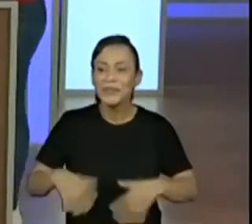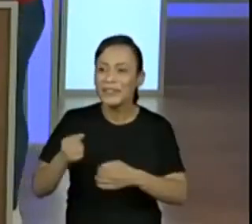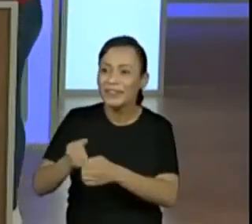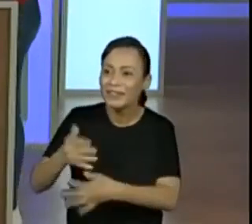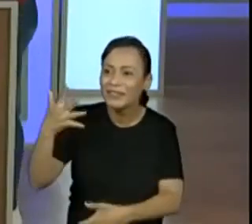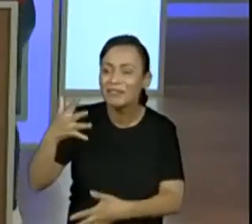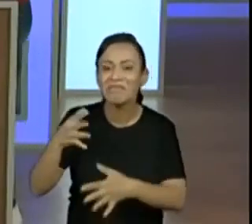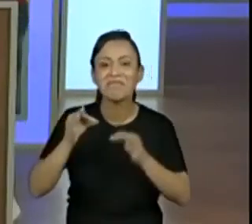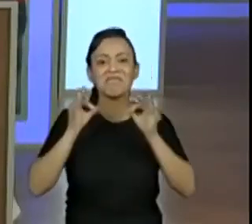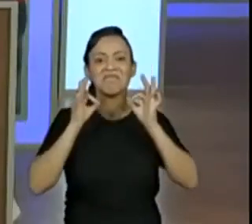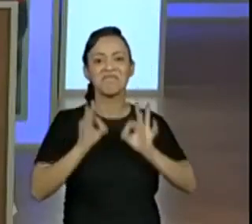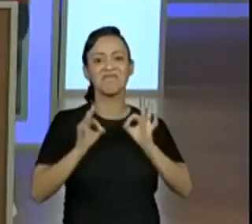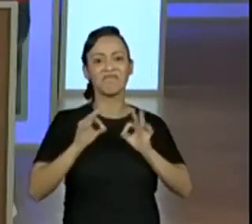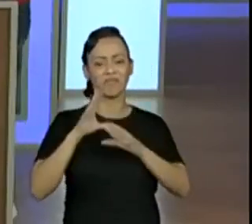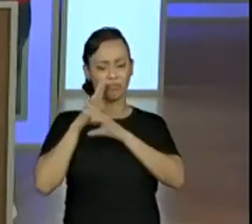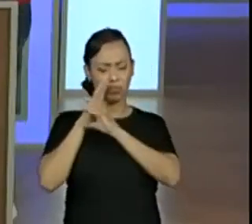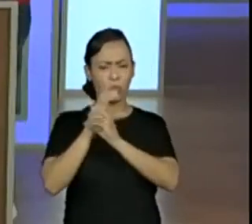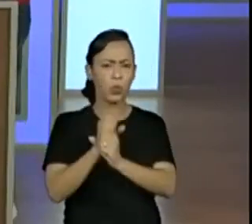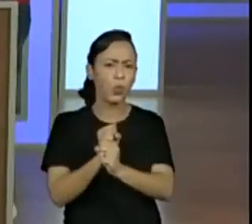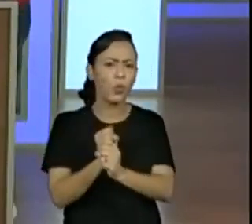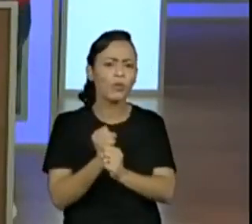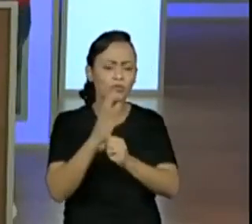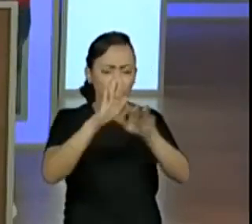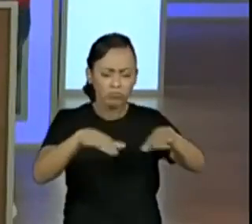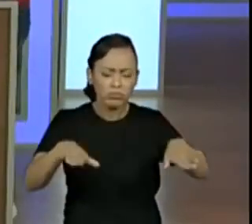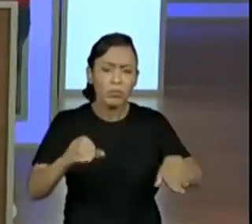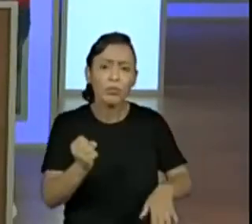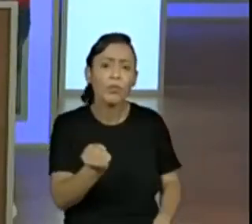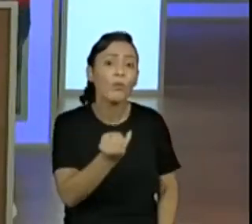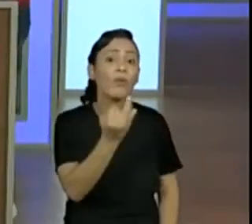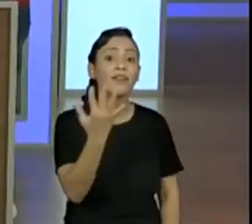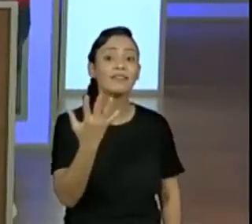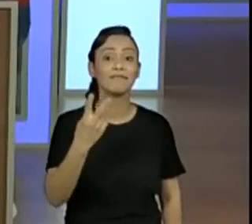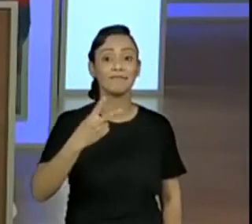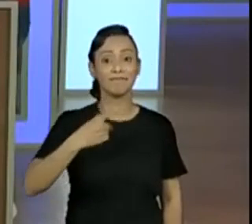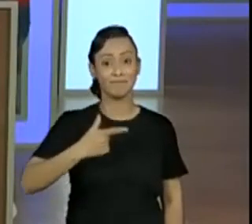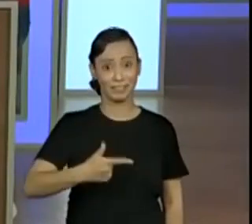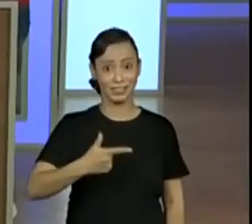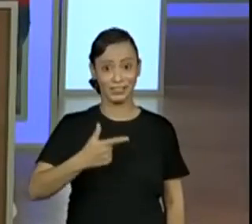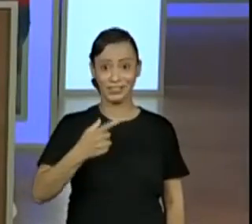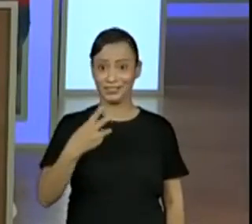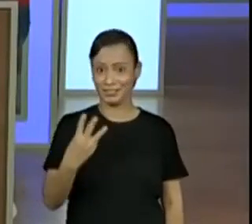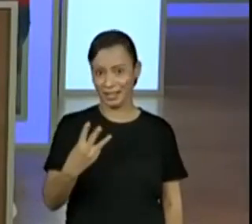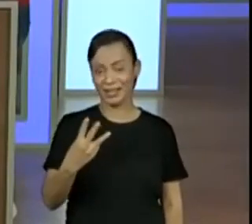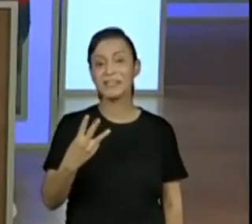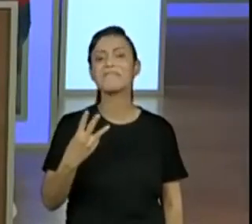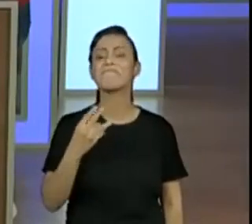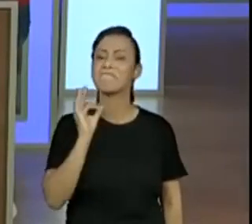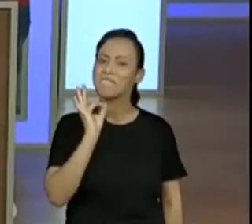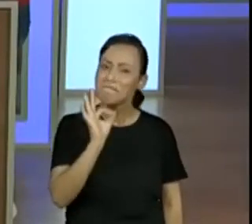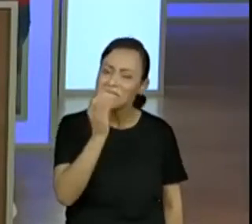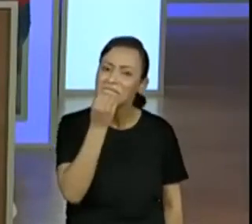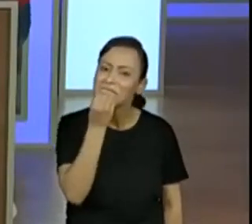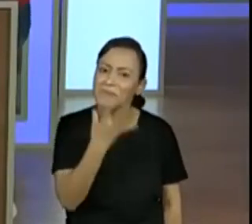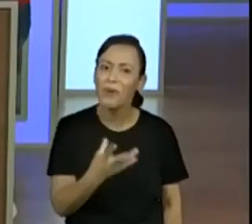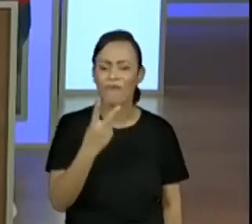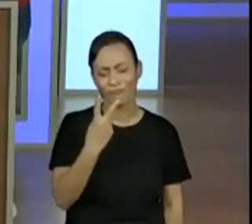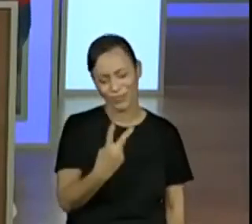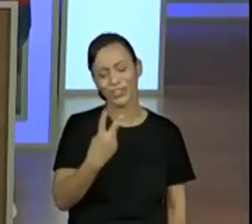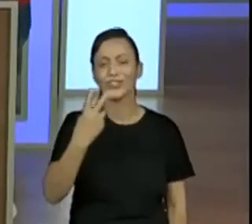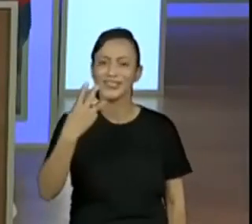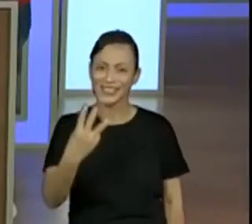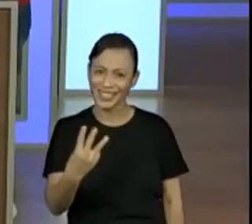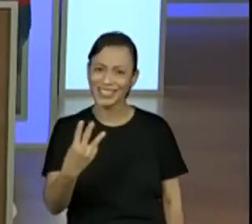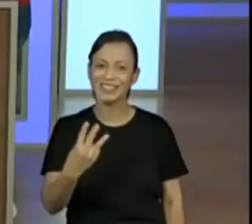Vinícius, responderam vinte e três. Vinte e três. Aquilo que você já tinha colocado ali pra gente primeiro, dos dez mais dez, eu posso